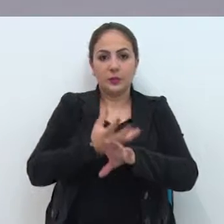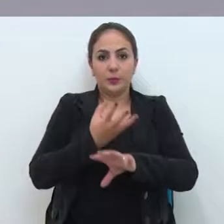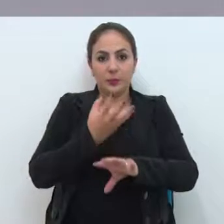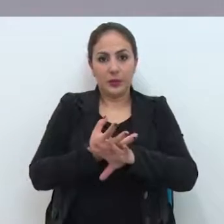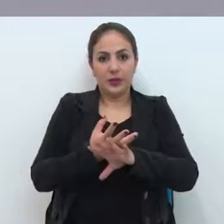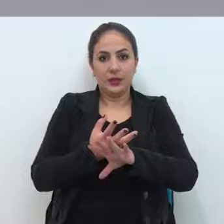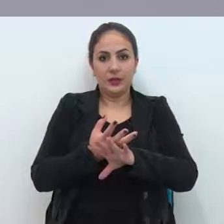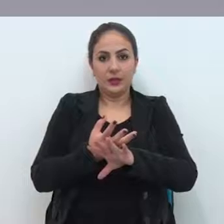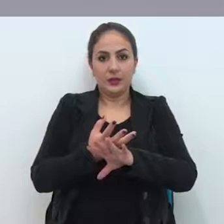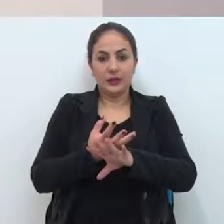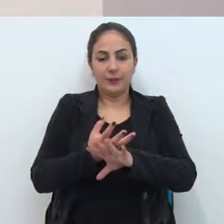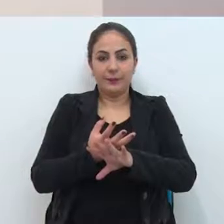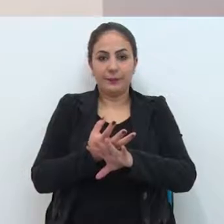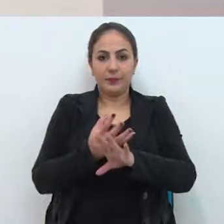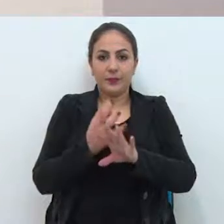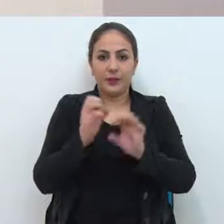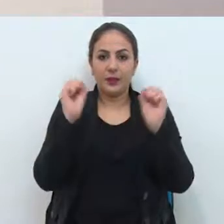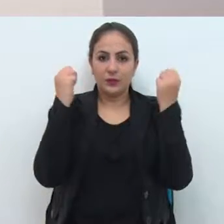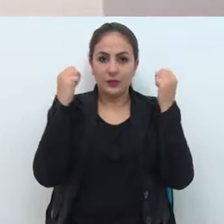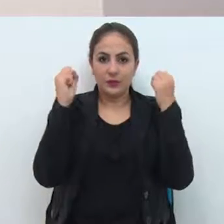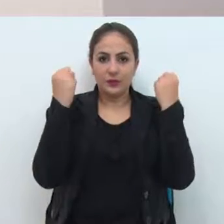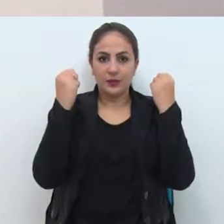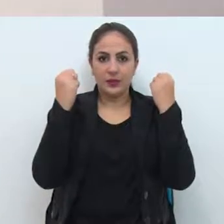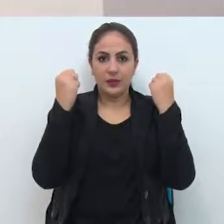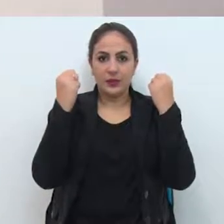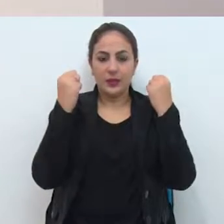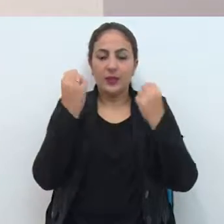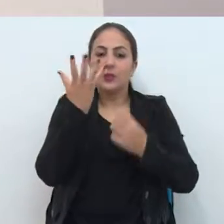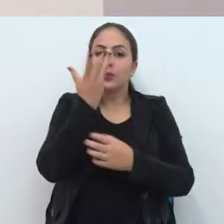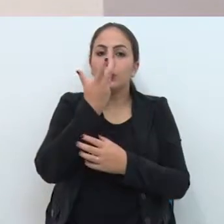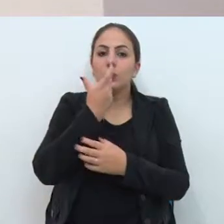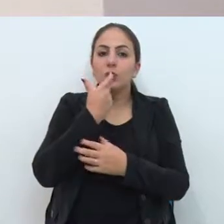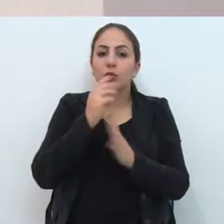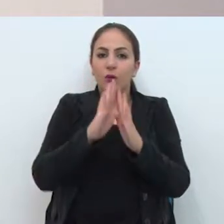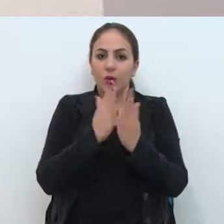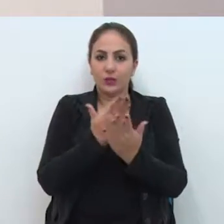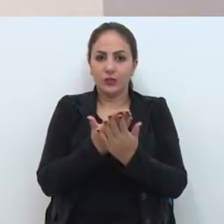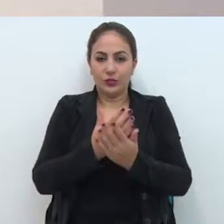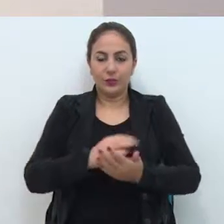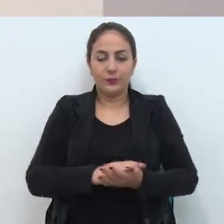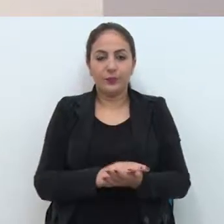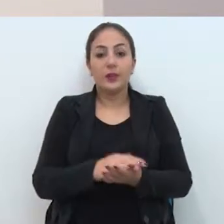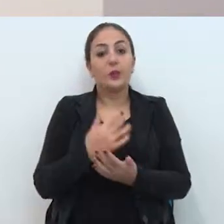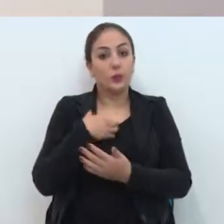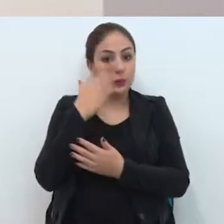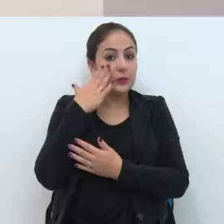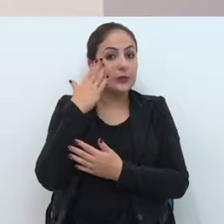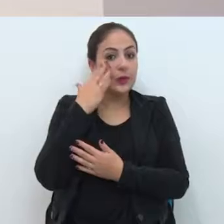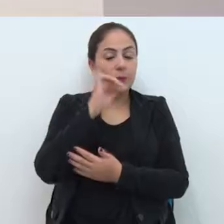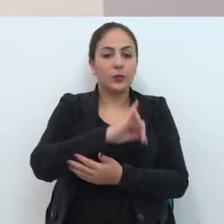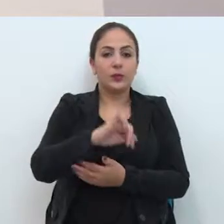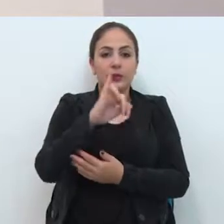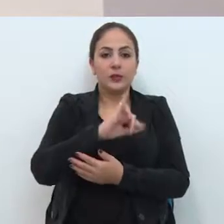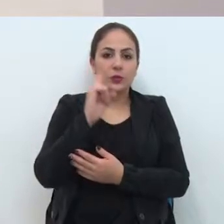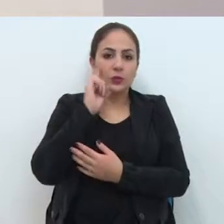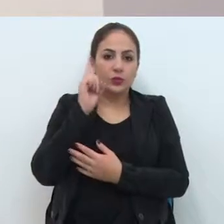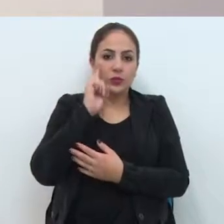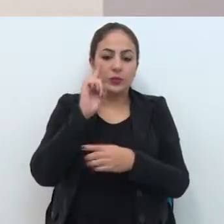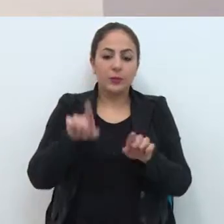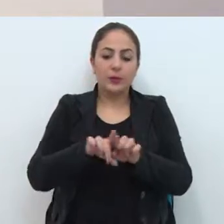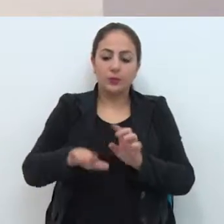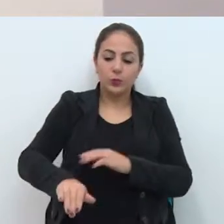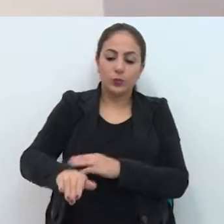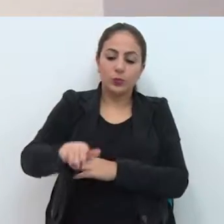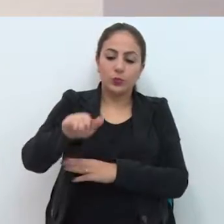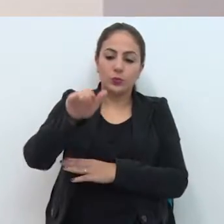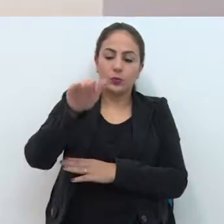na rede infantil. Sei da fundamental importância dessa disciplina para o dia a dia e para o crescimento de uma